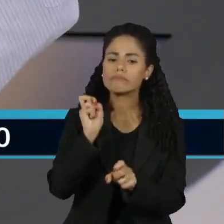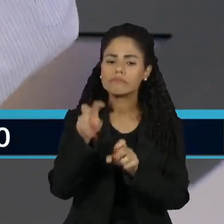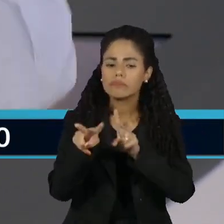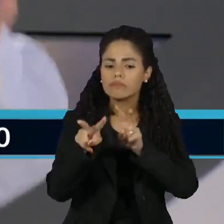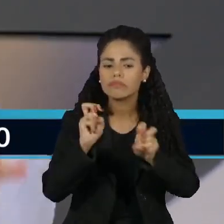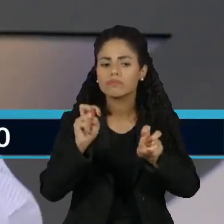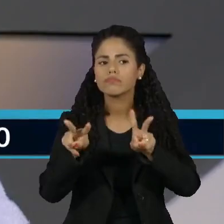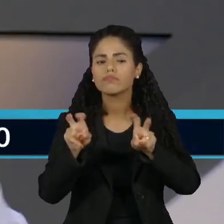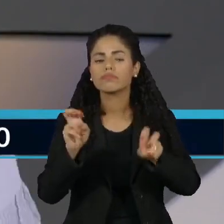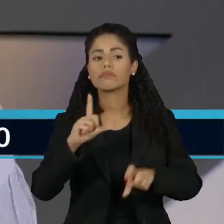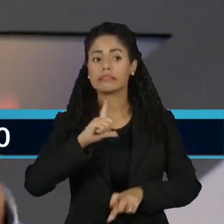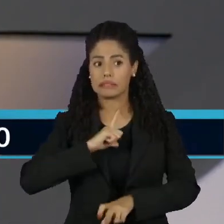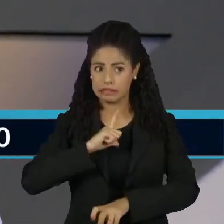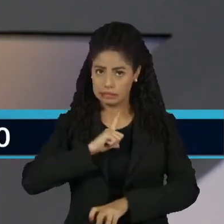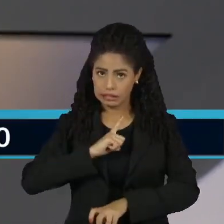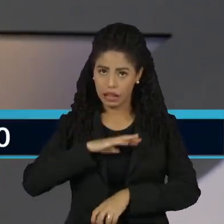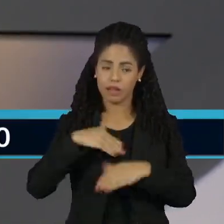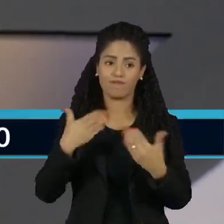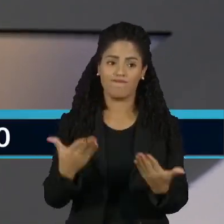a população diminuir, ela volta.